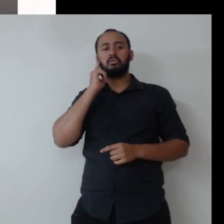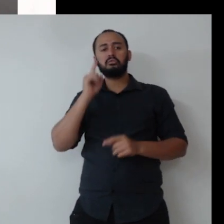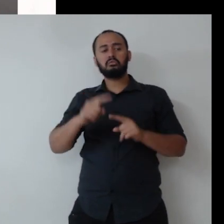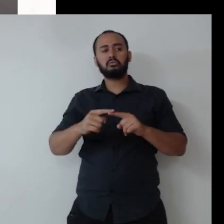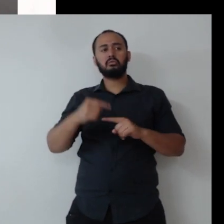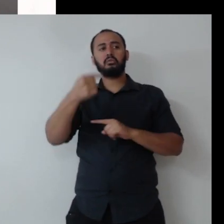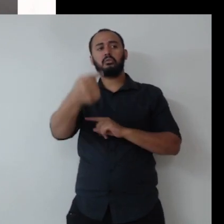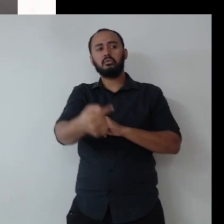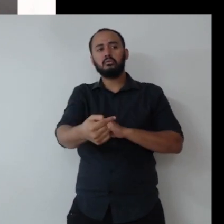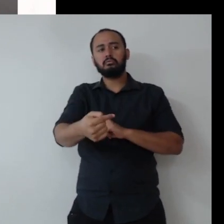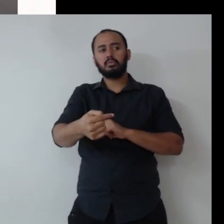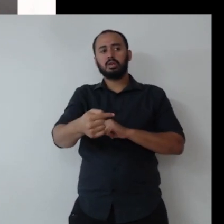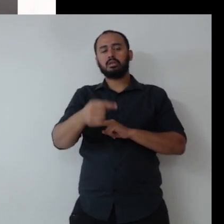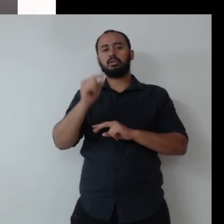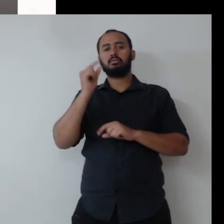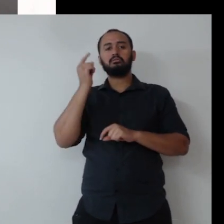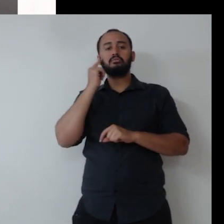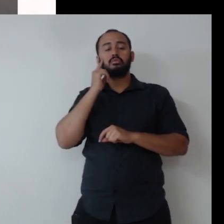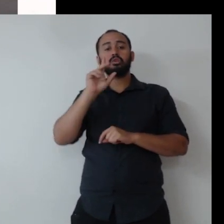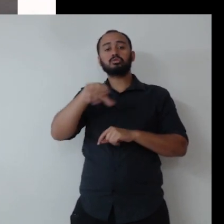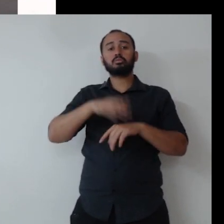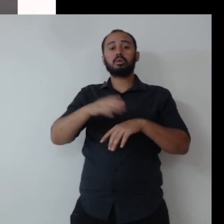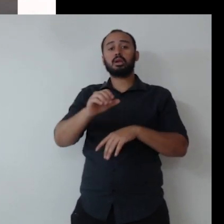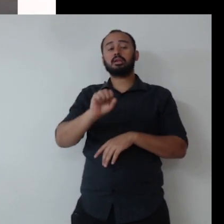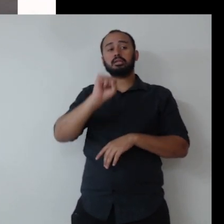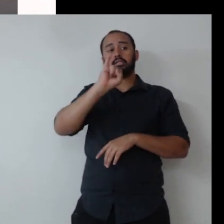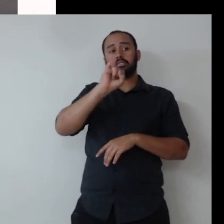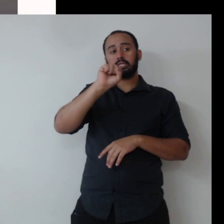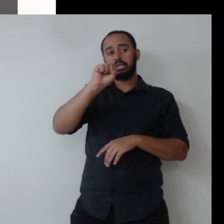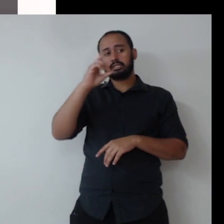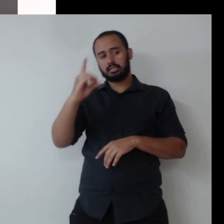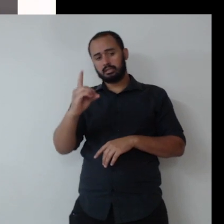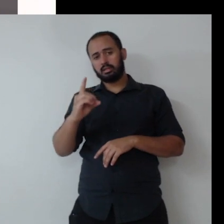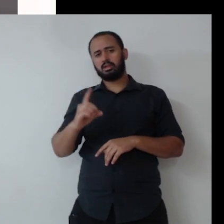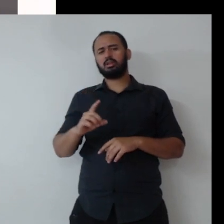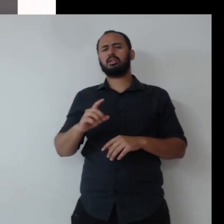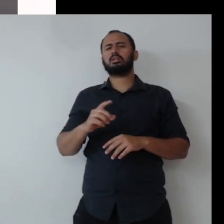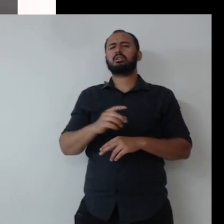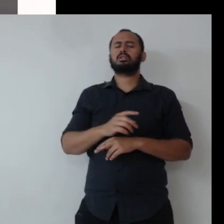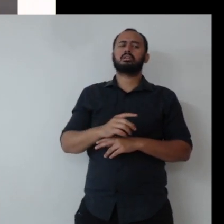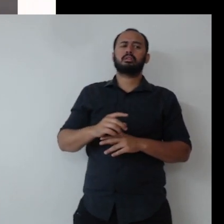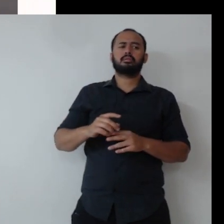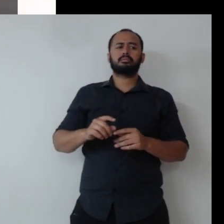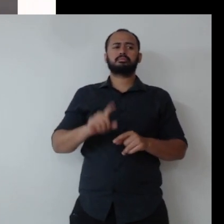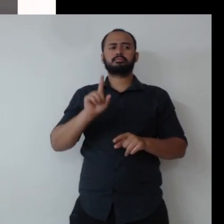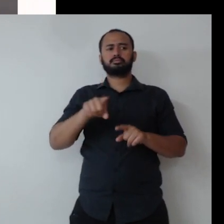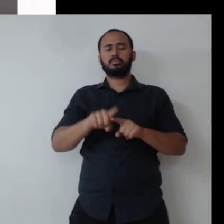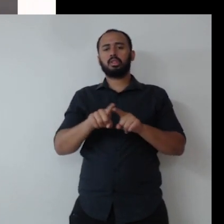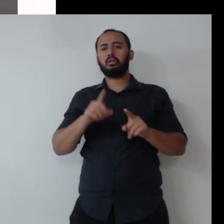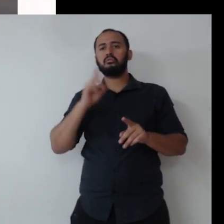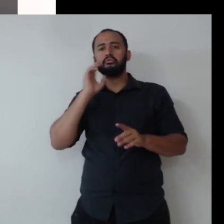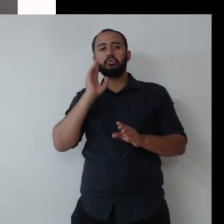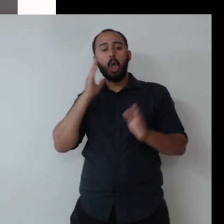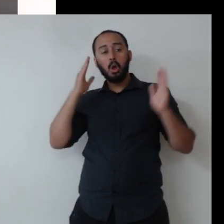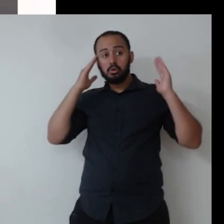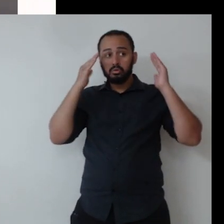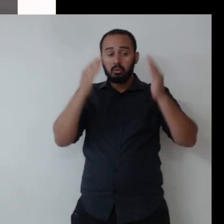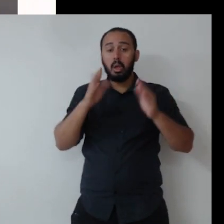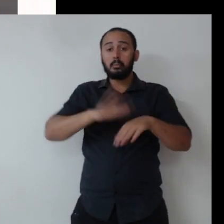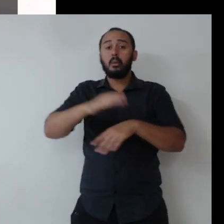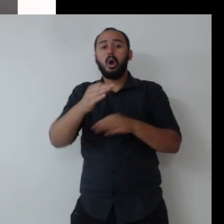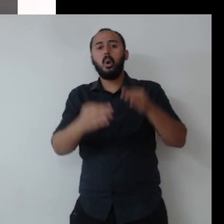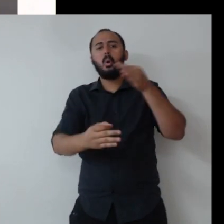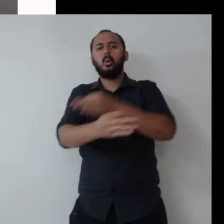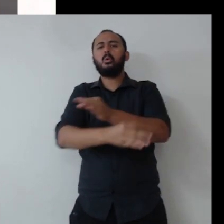ESG, ambiental, social, governança. Conceitos, diretrizes, modelo, avaliação, direcionamento para organizações.